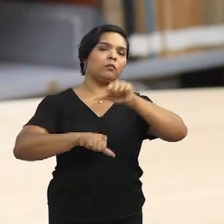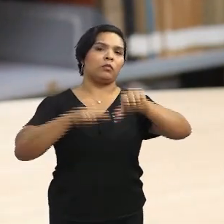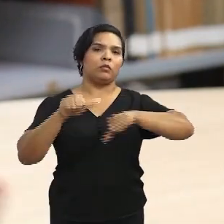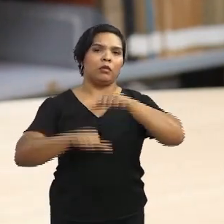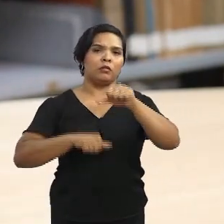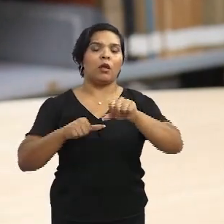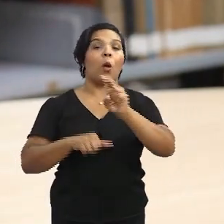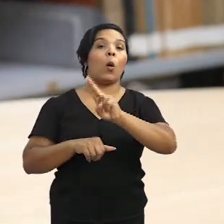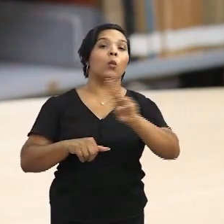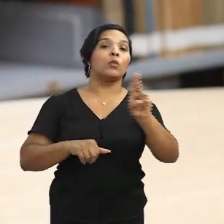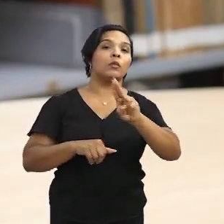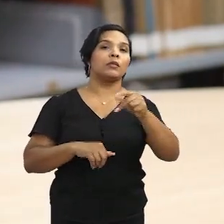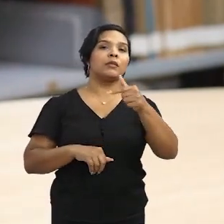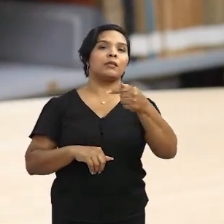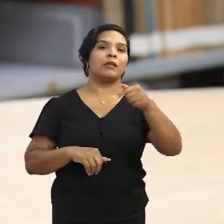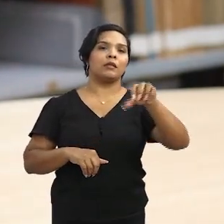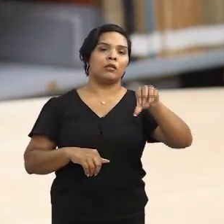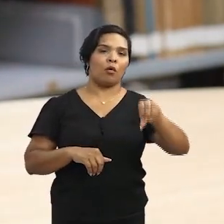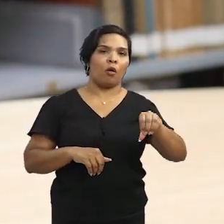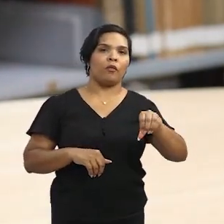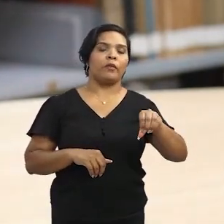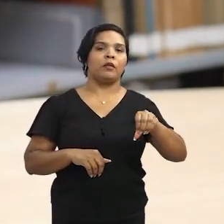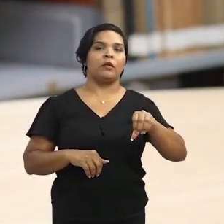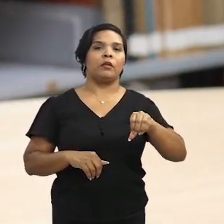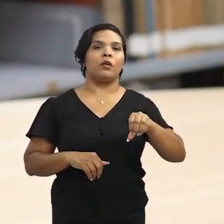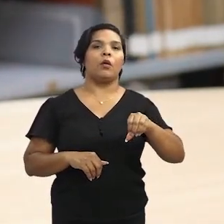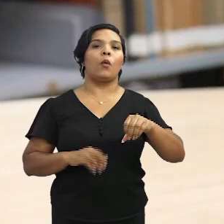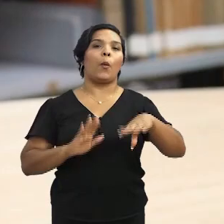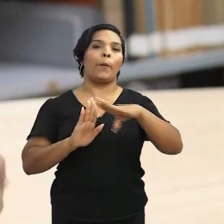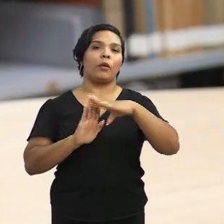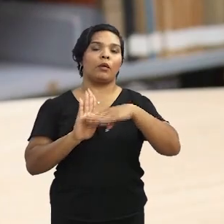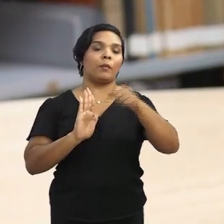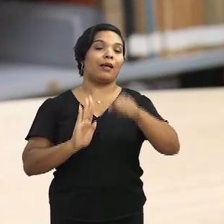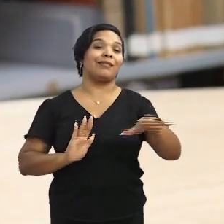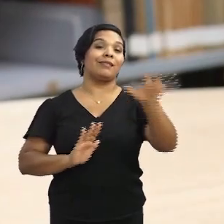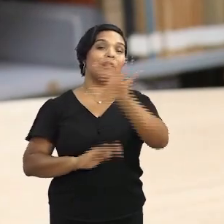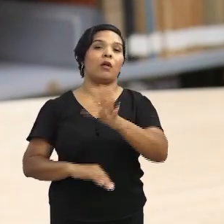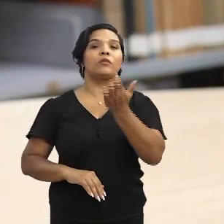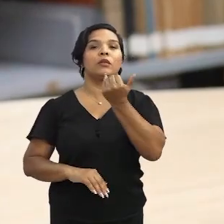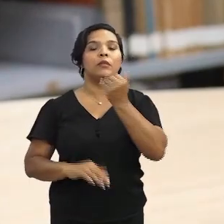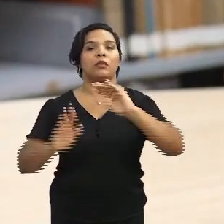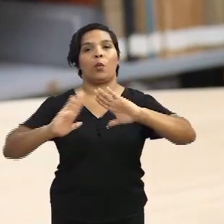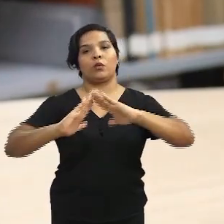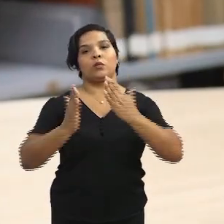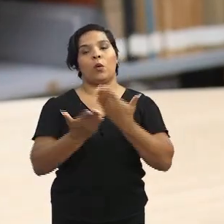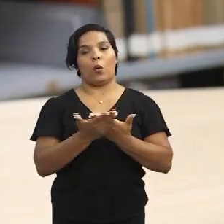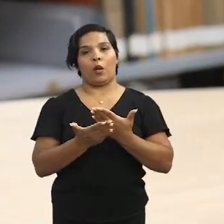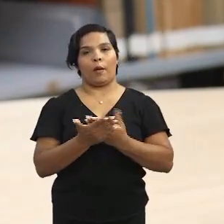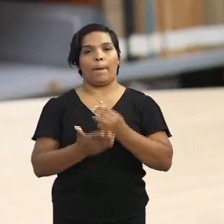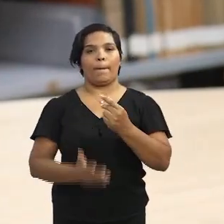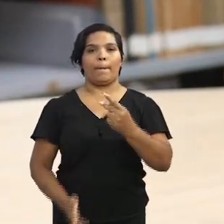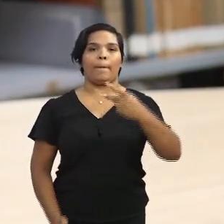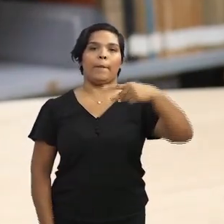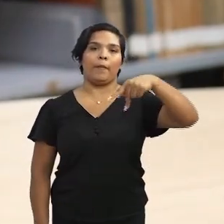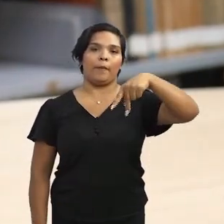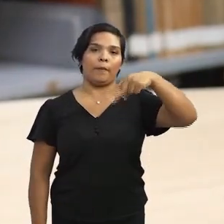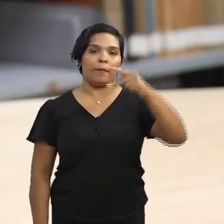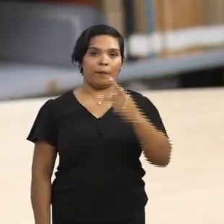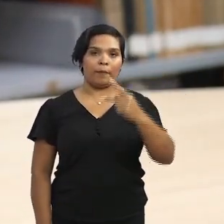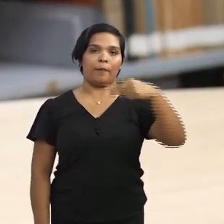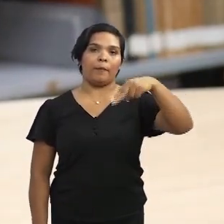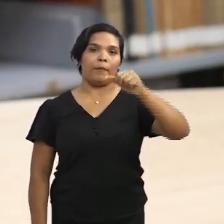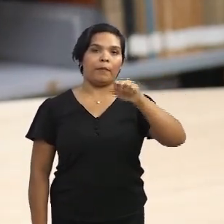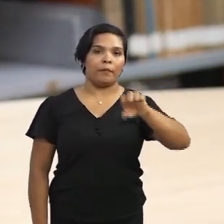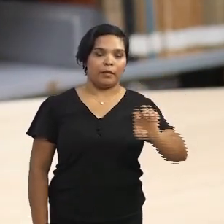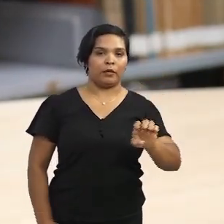reestruturações, tinha outras nomenclaturas. Só em 1979 foi que ele recebeu o nome do Programa Nacional de Alimentação Escolar. E ao longo do